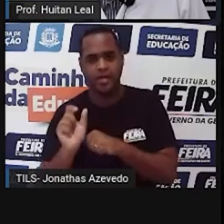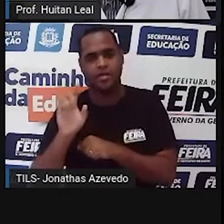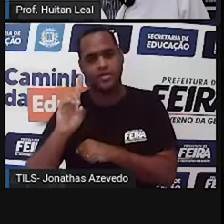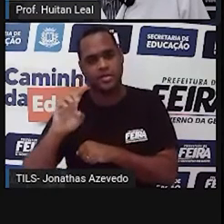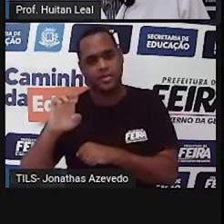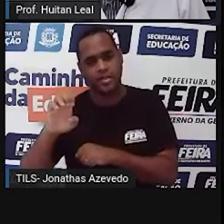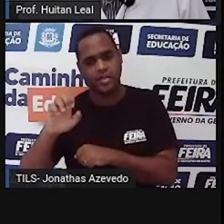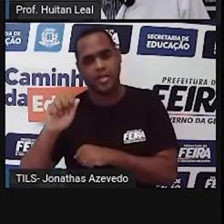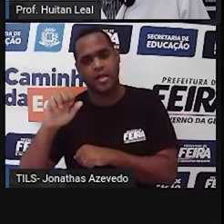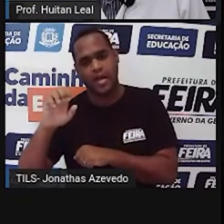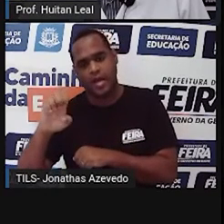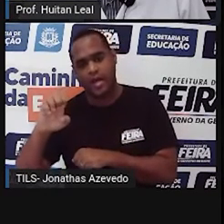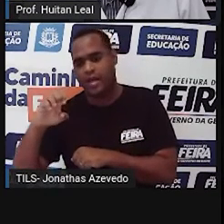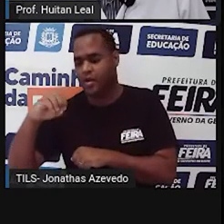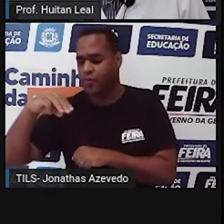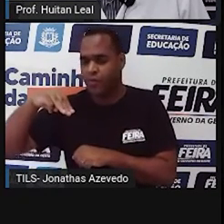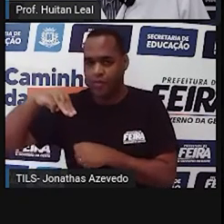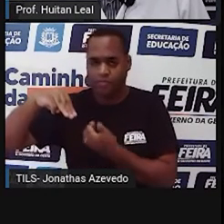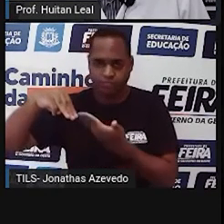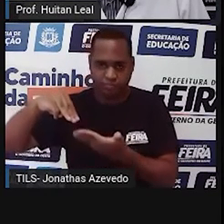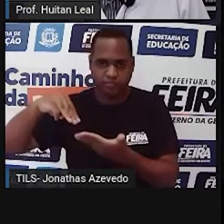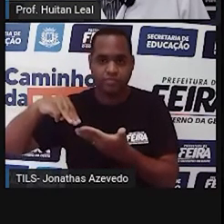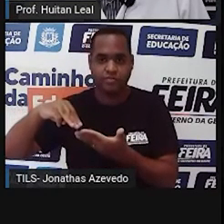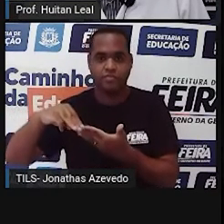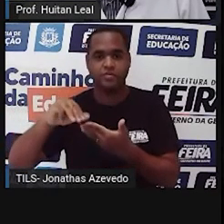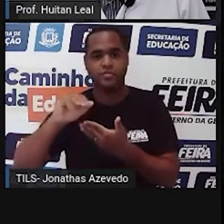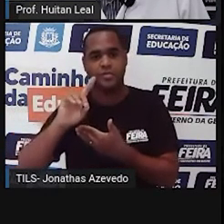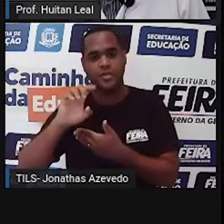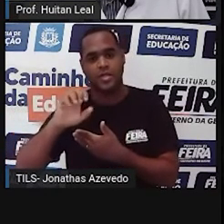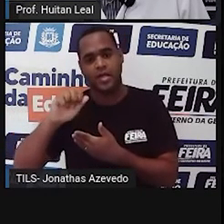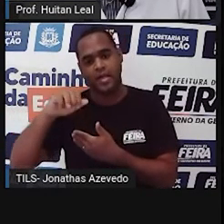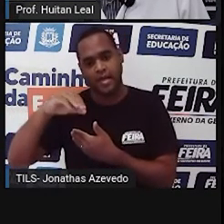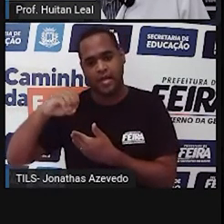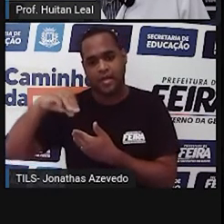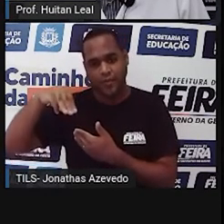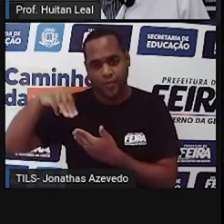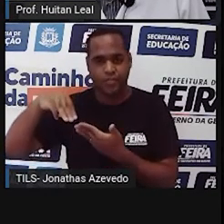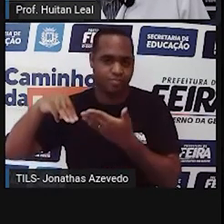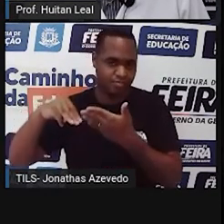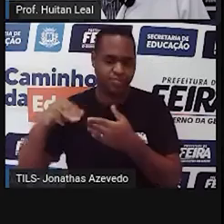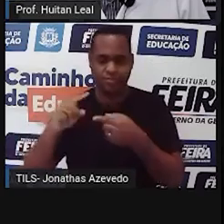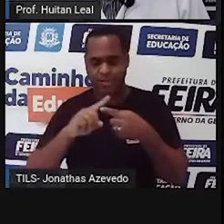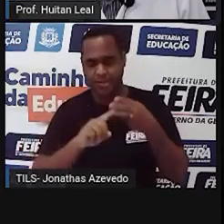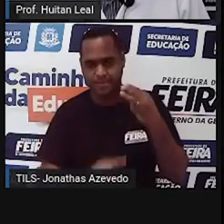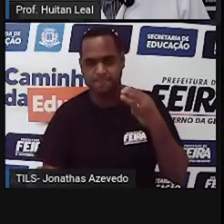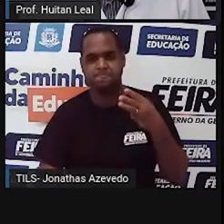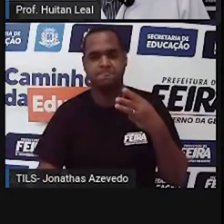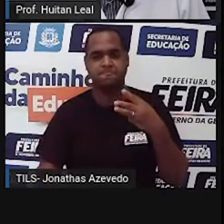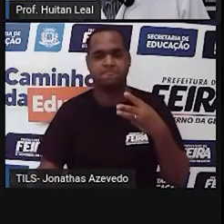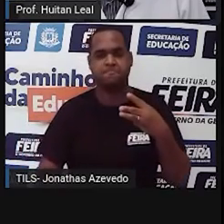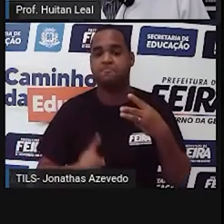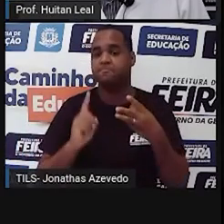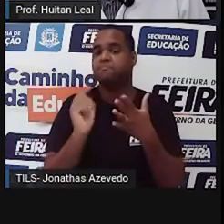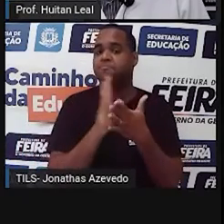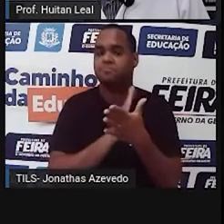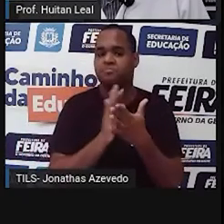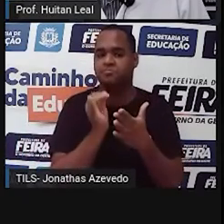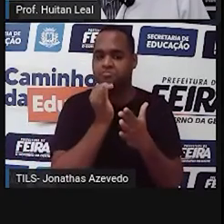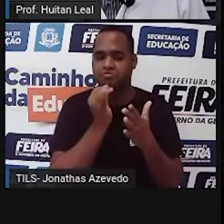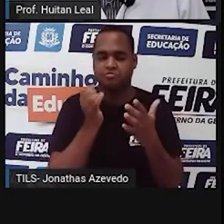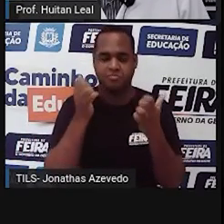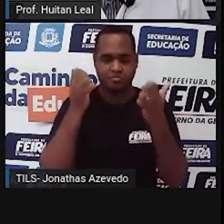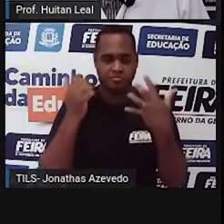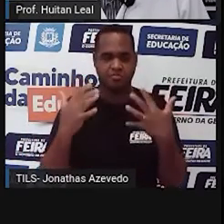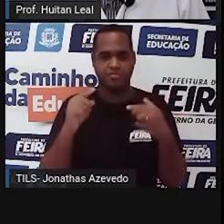de, a e com. Então, essas três preposições. De, a, com. Alguns exemplos de locuções